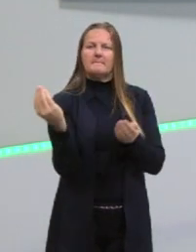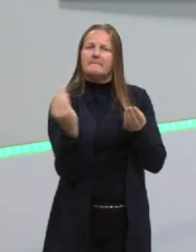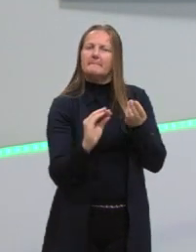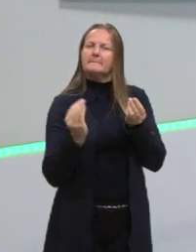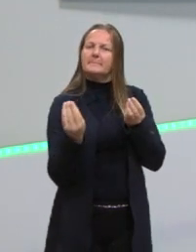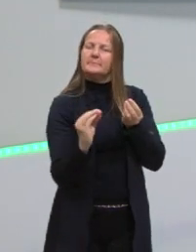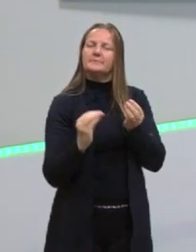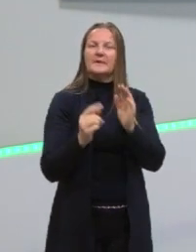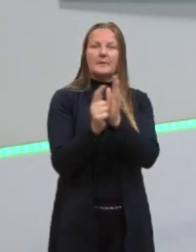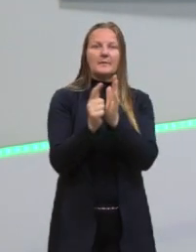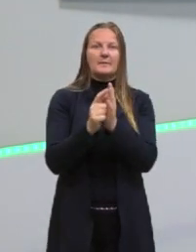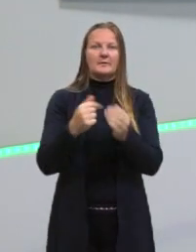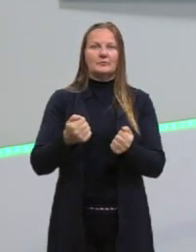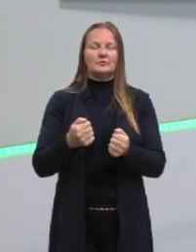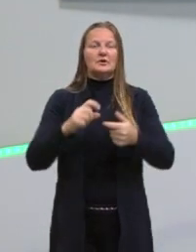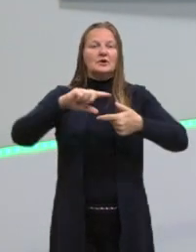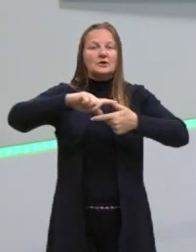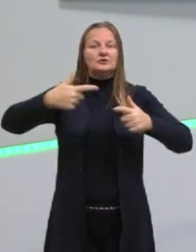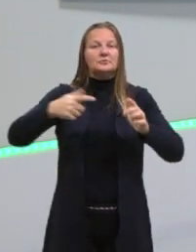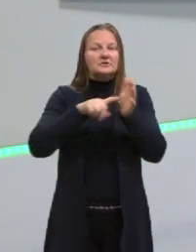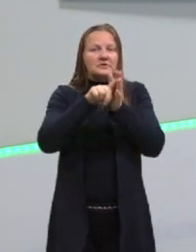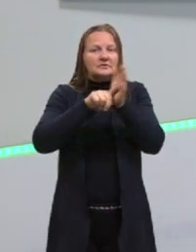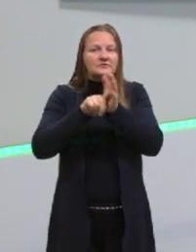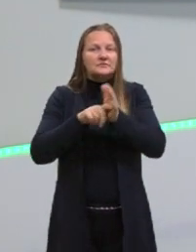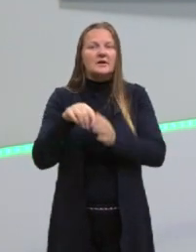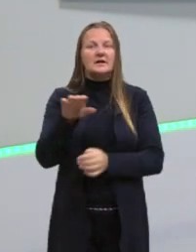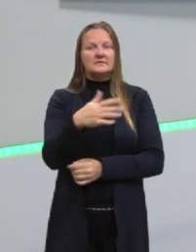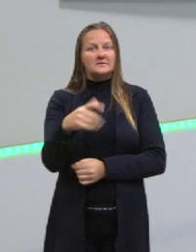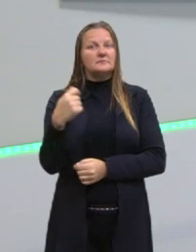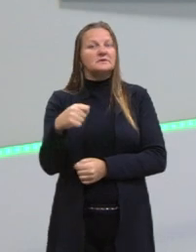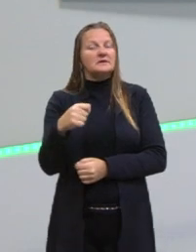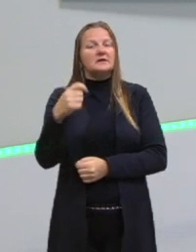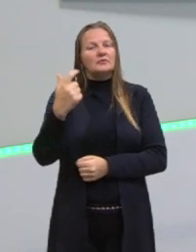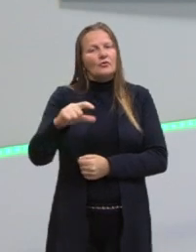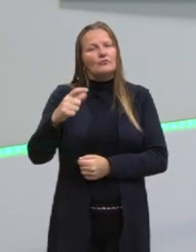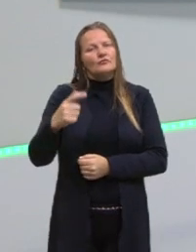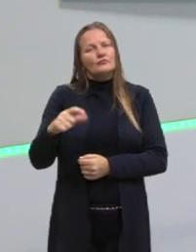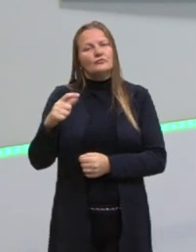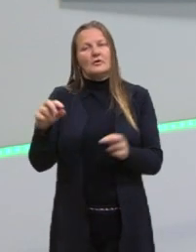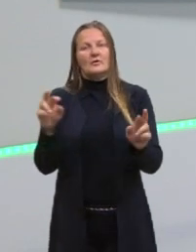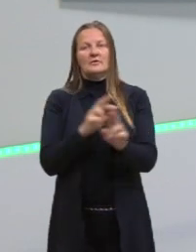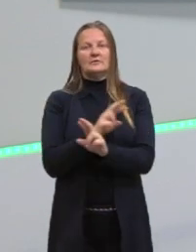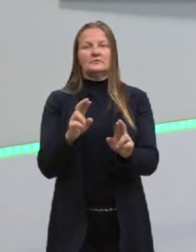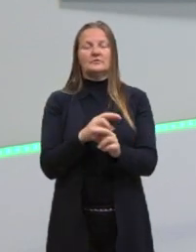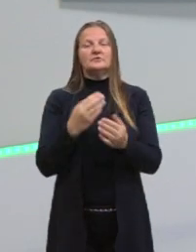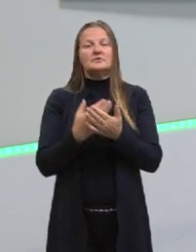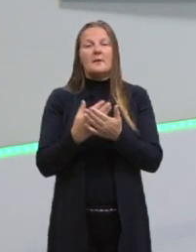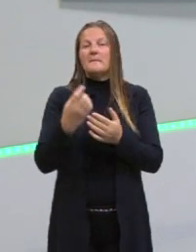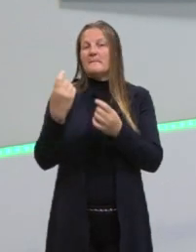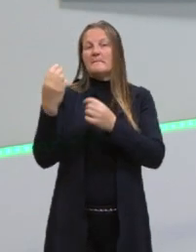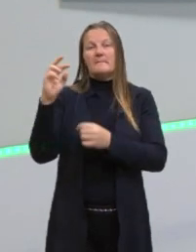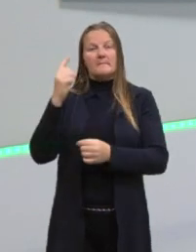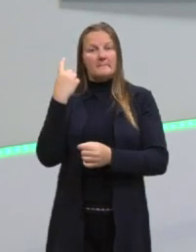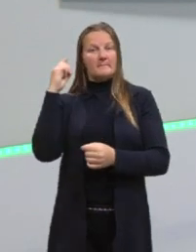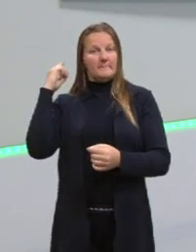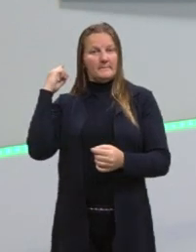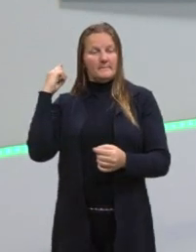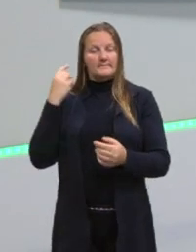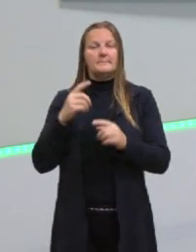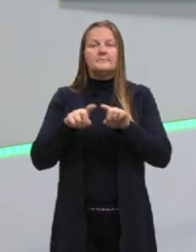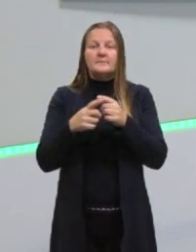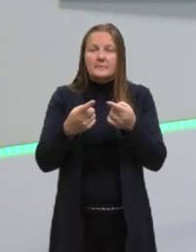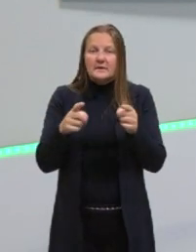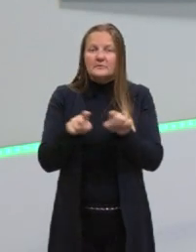no estudo da geometria analítica, por vezes vai se repetir as mesmas relações que nós já estudamos até em aulas anteriores,